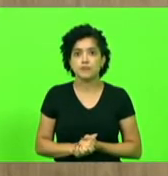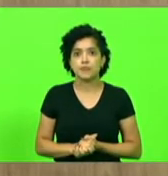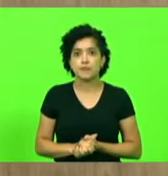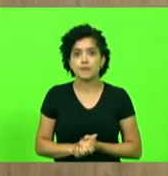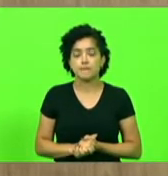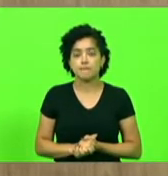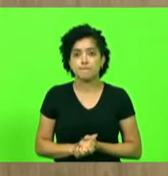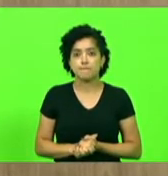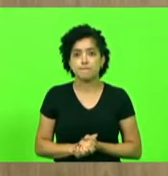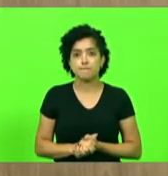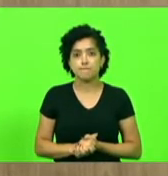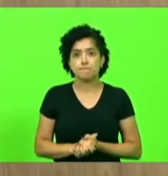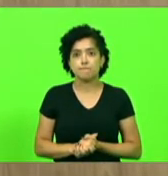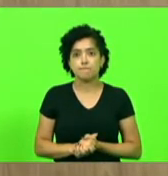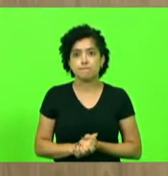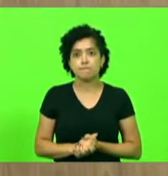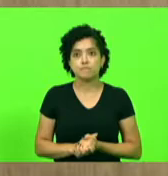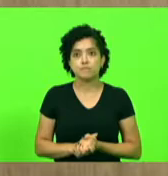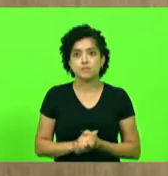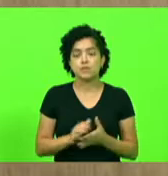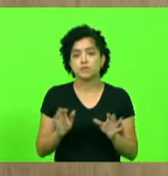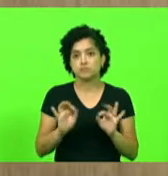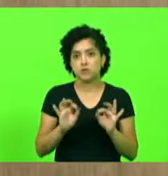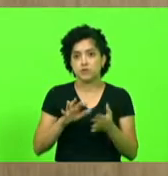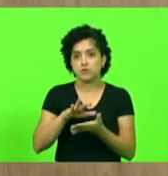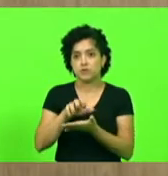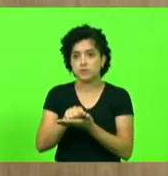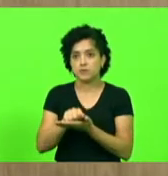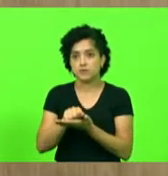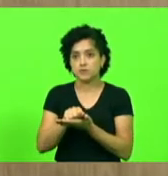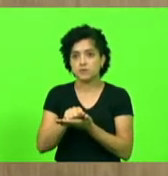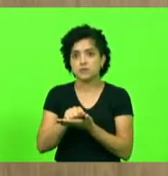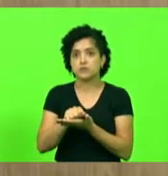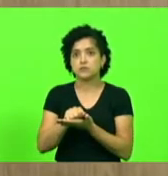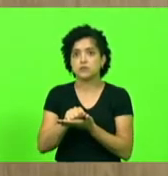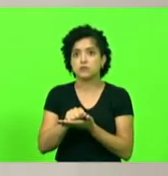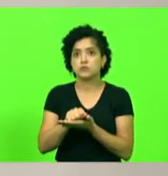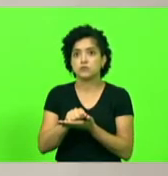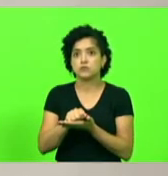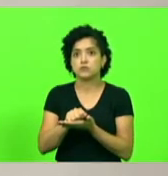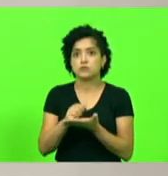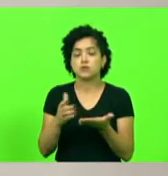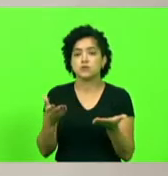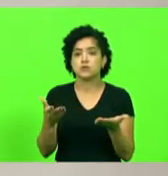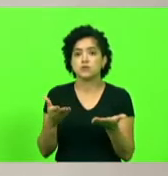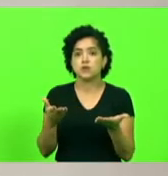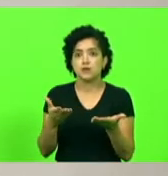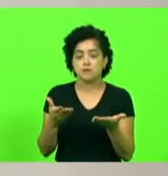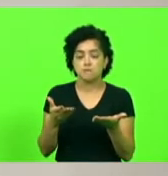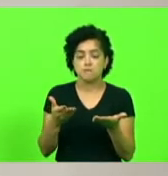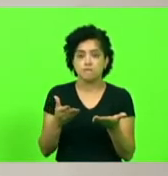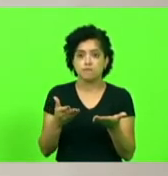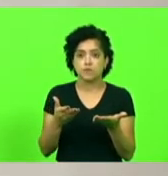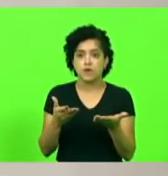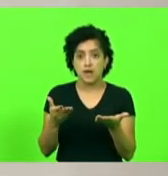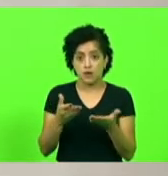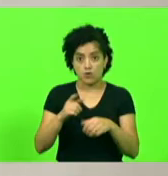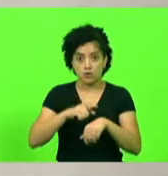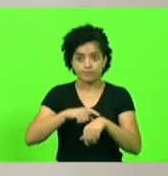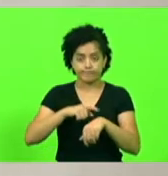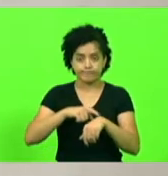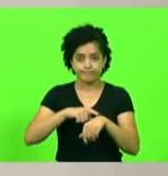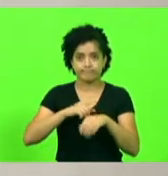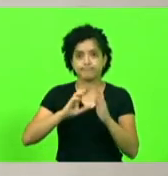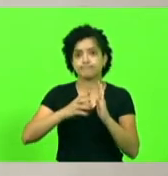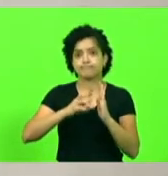deputado Alba. Não havendo mais oradores inscritos nas breves comunicações, nós passamos ao horário